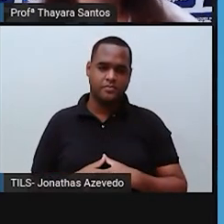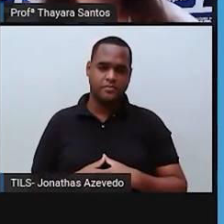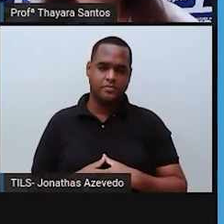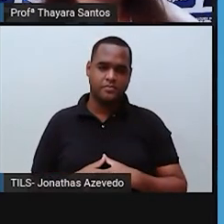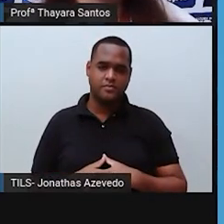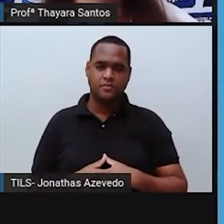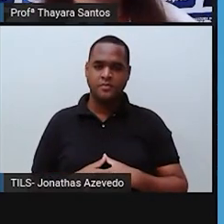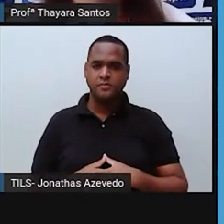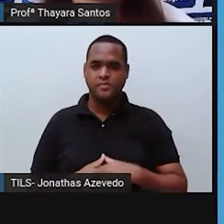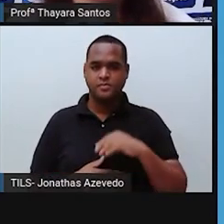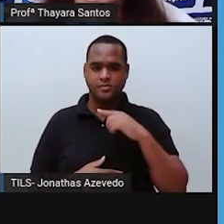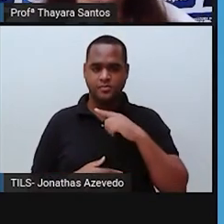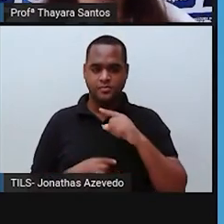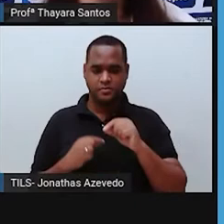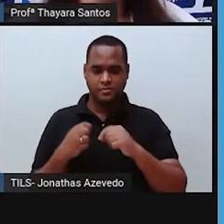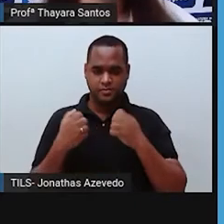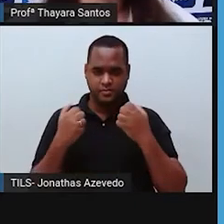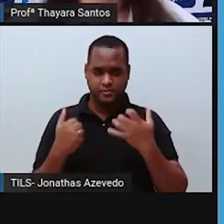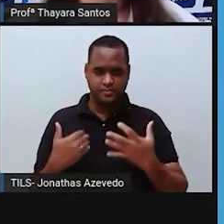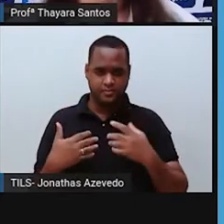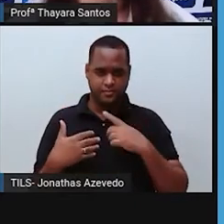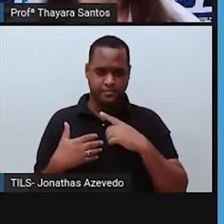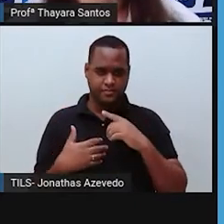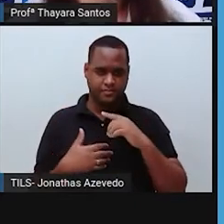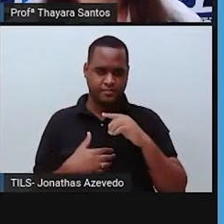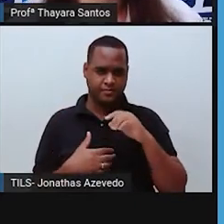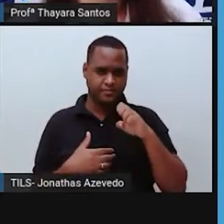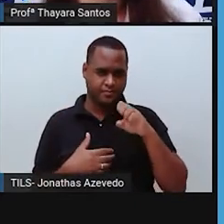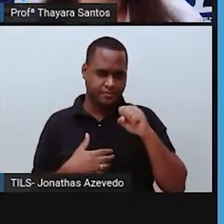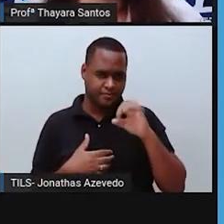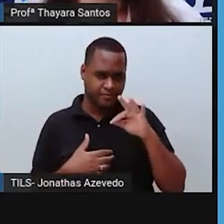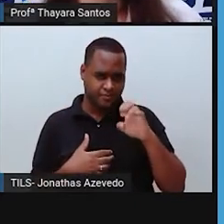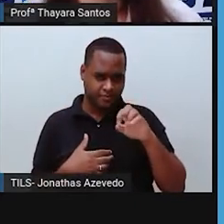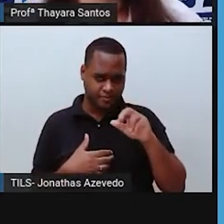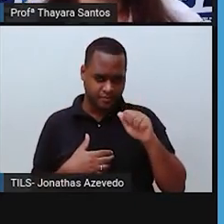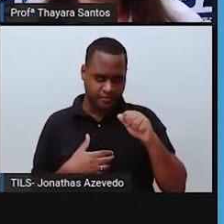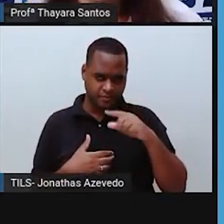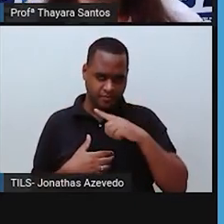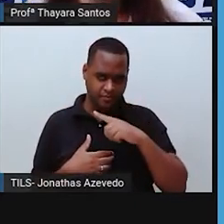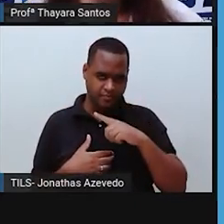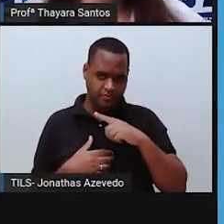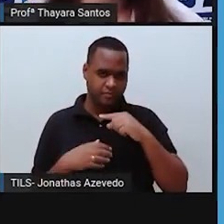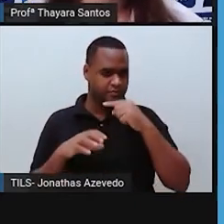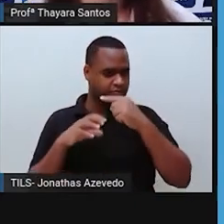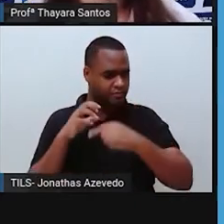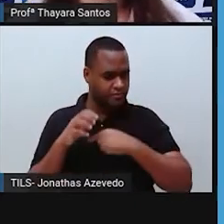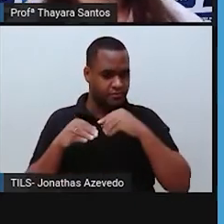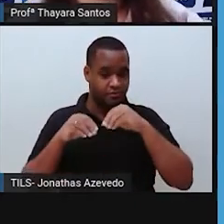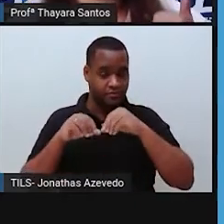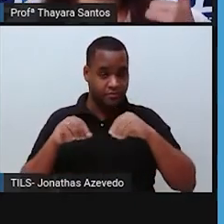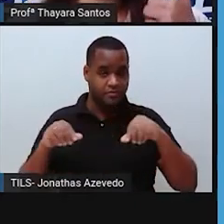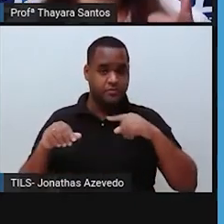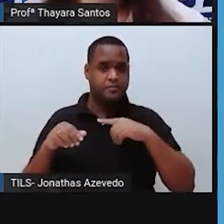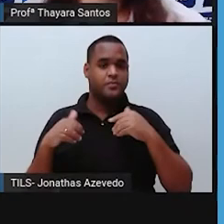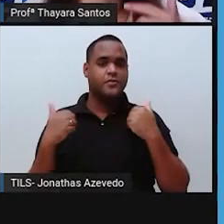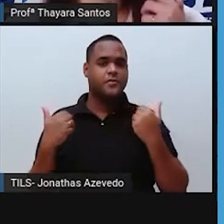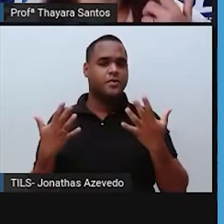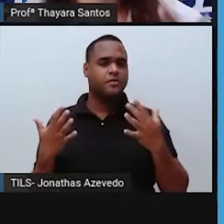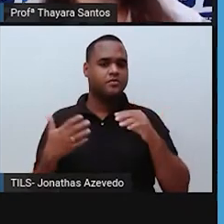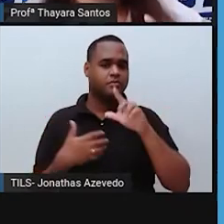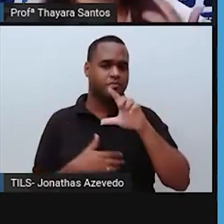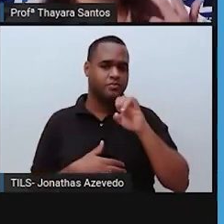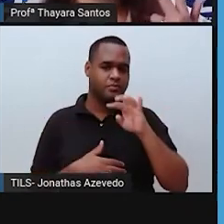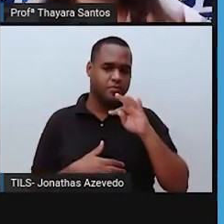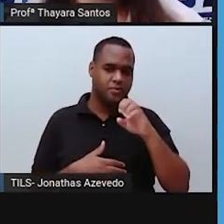Na verdade, essa esfera que a gente está falando é o nosso planeta, é o planeta Terra. Então, litosfera,